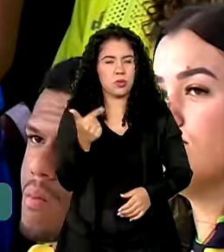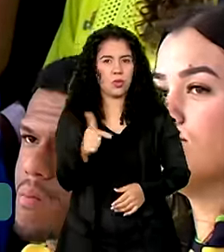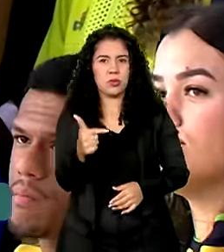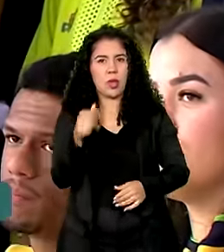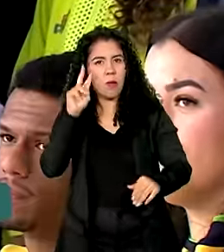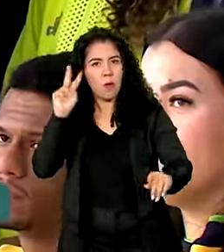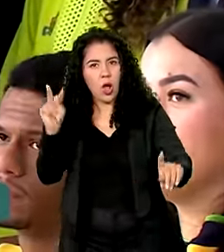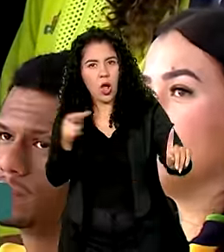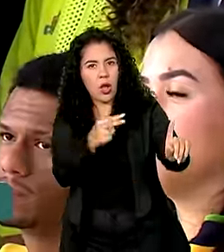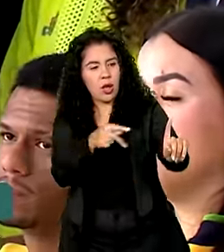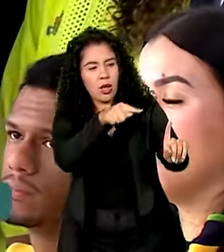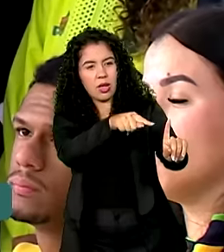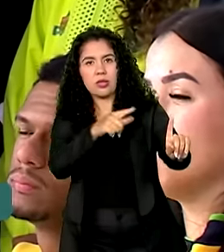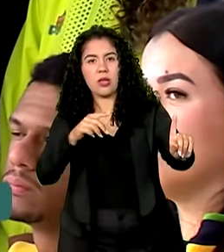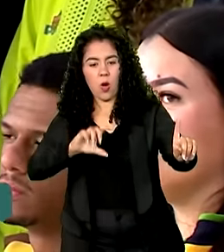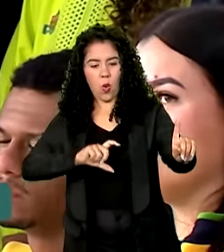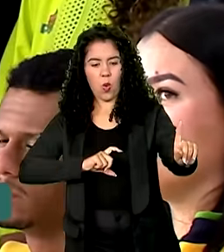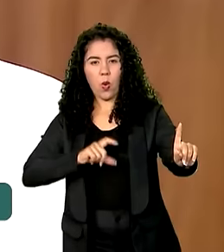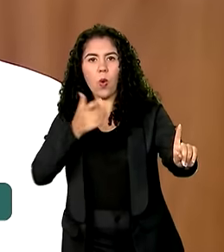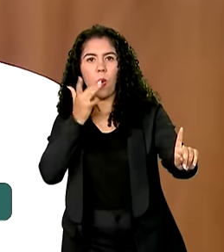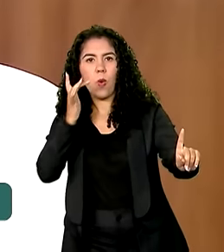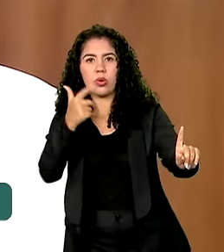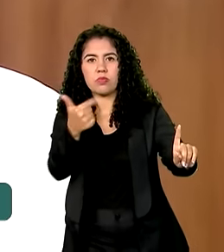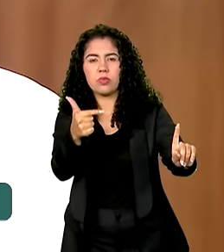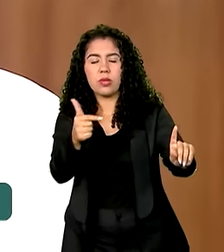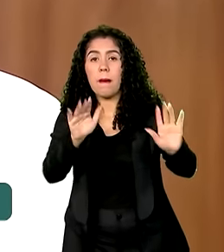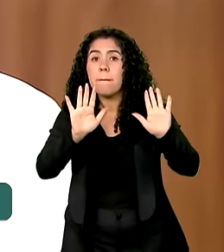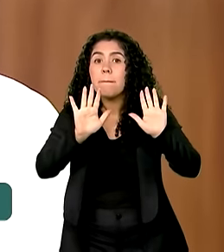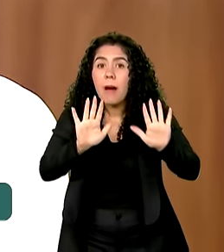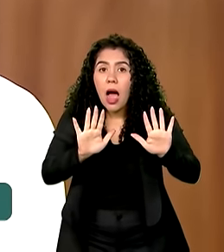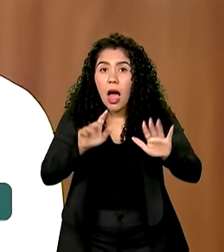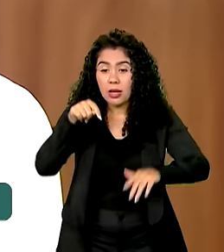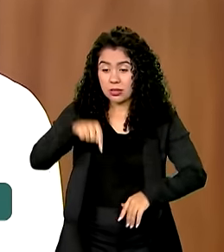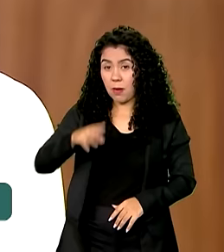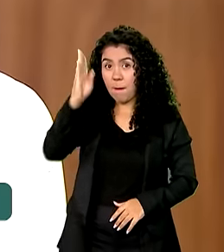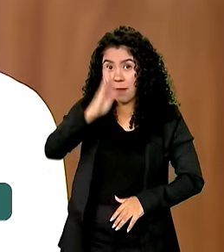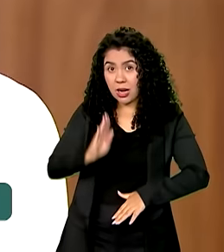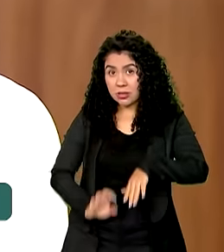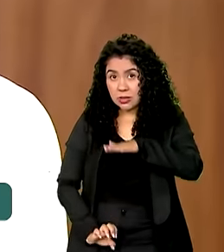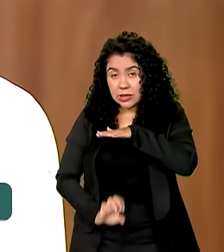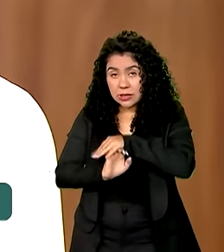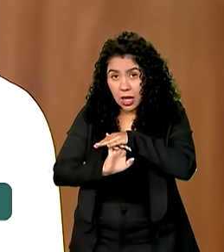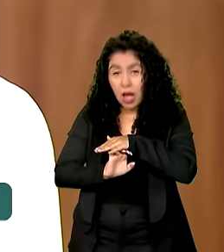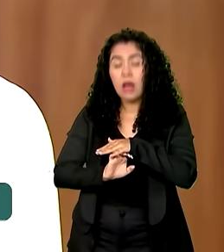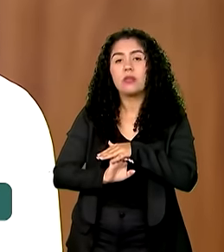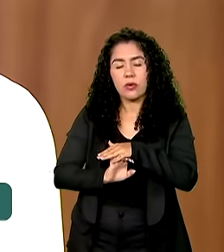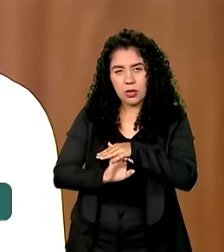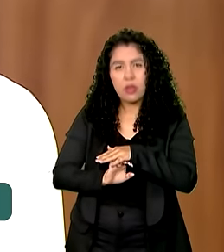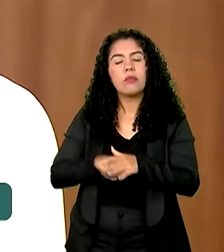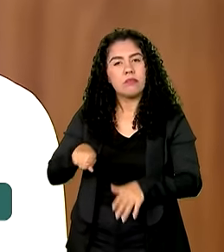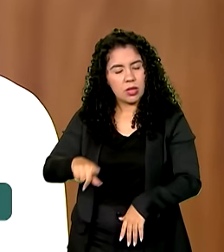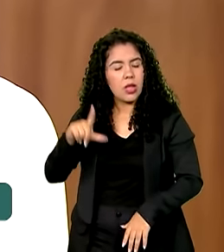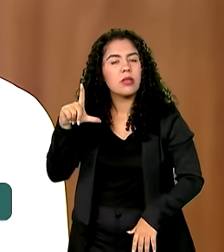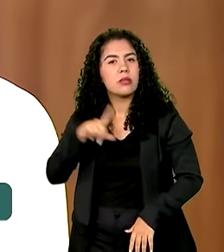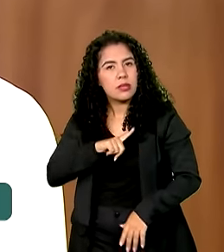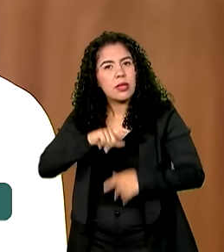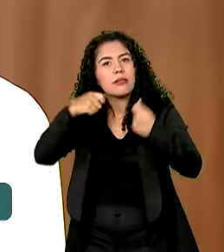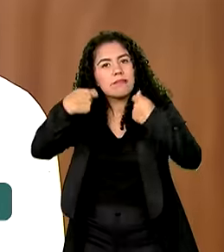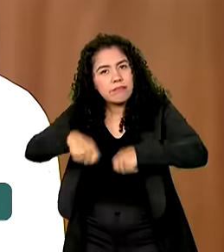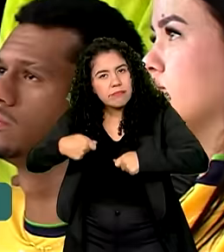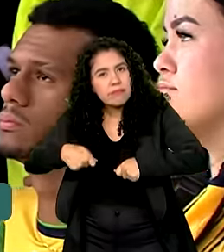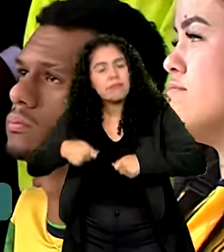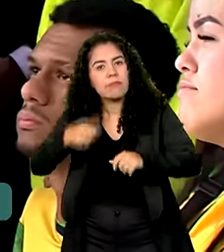atleta que não tem medalha de ouro. Mas o Estado brasileiro e o seu governo, eles têm que olhar